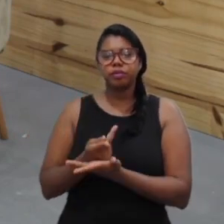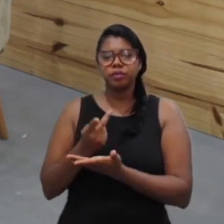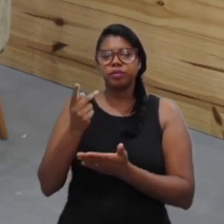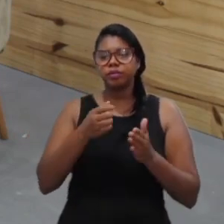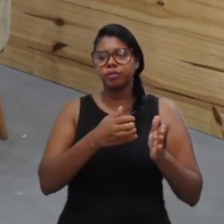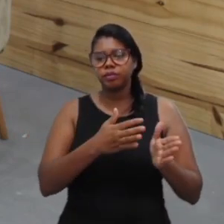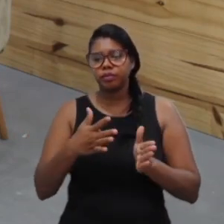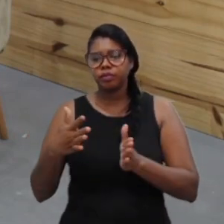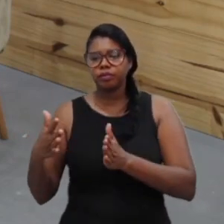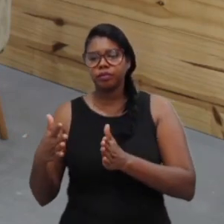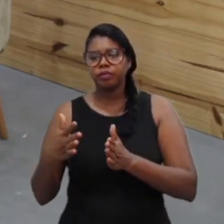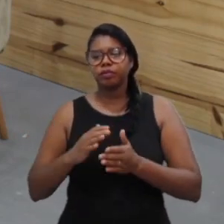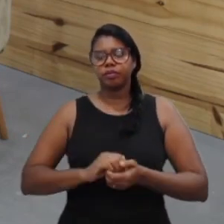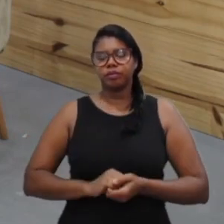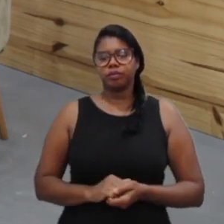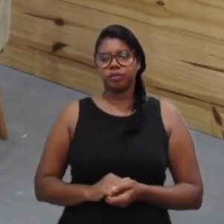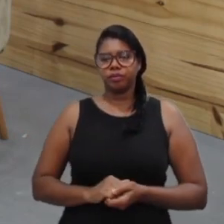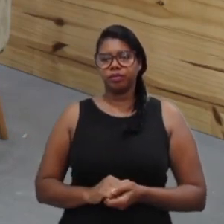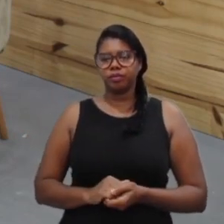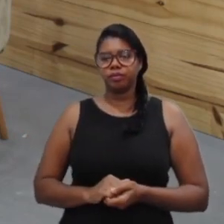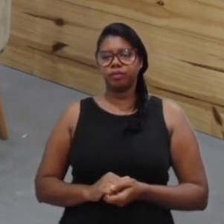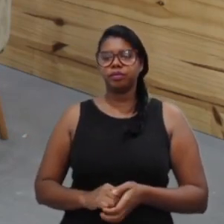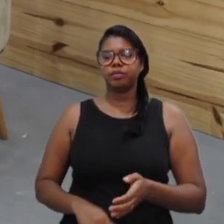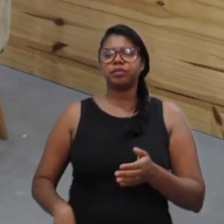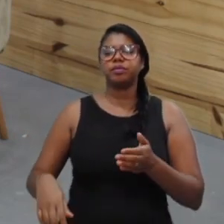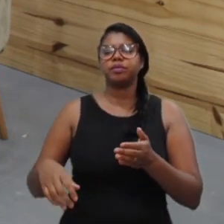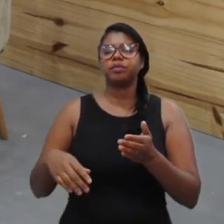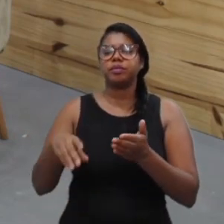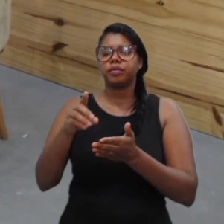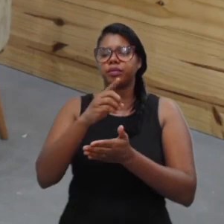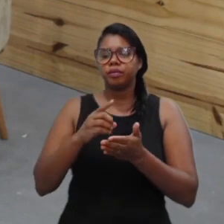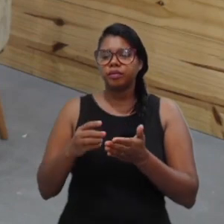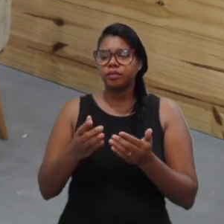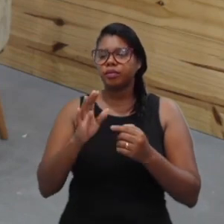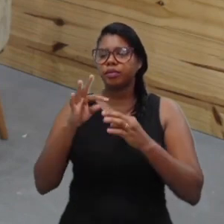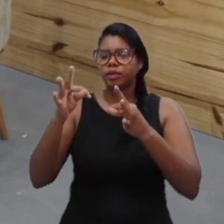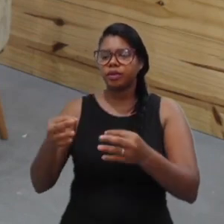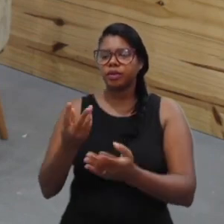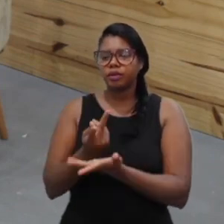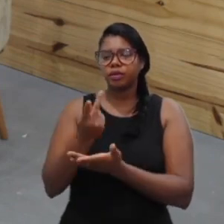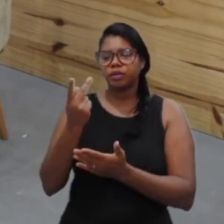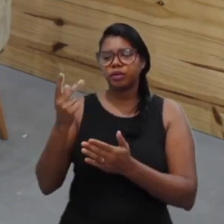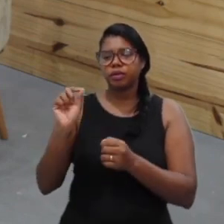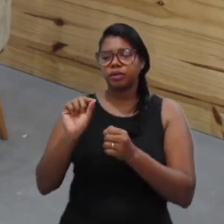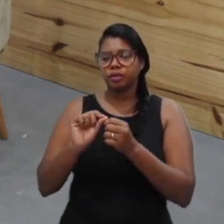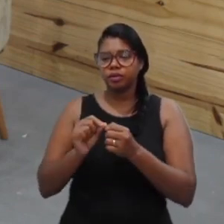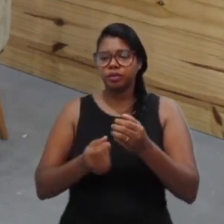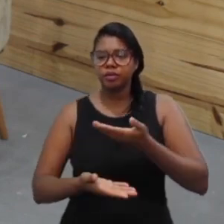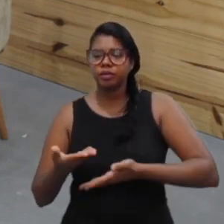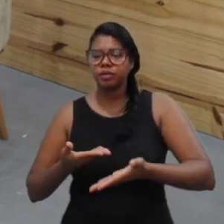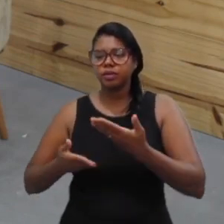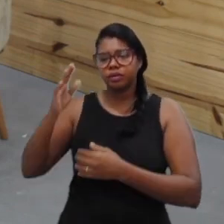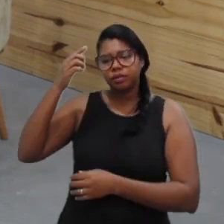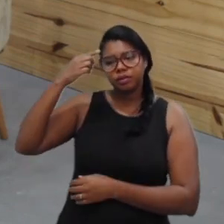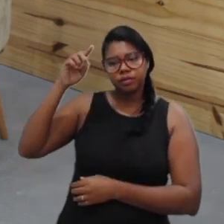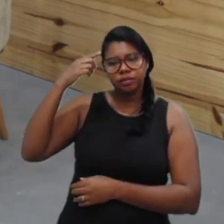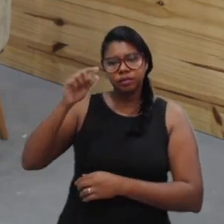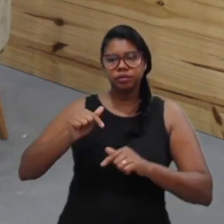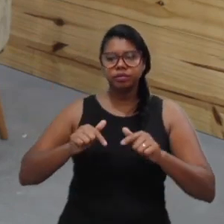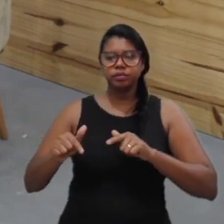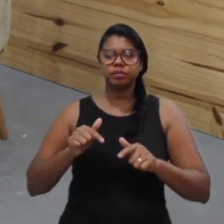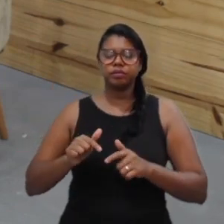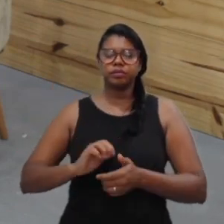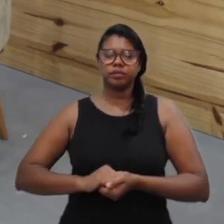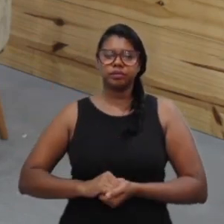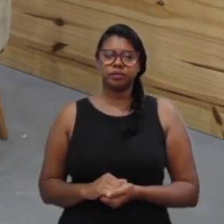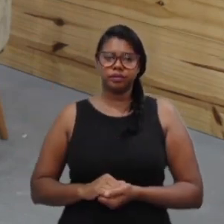o processo ali desenhado de tudo que ele deve fazer durante a atividade que ele está executando. E